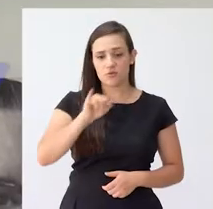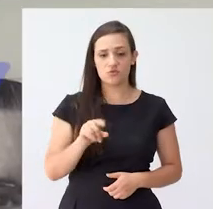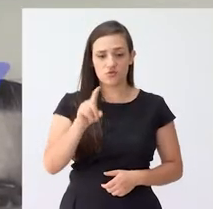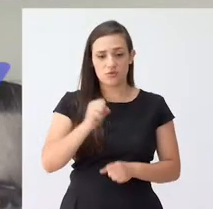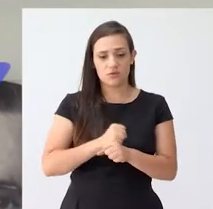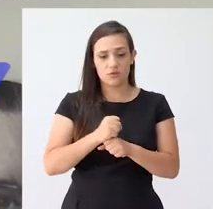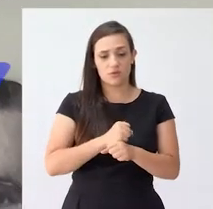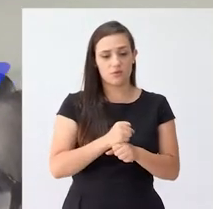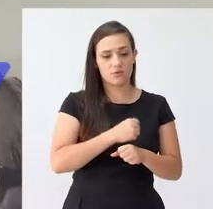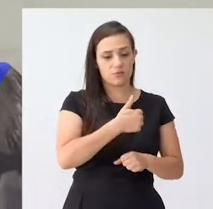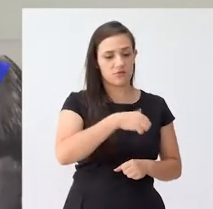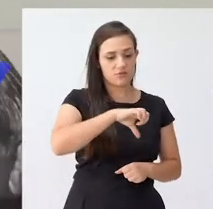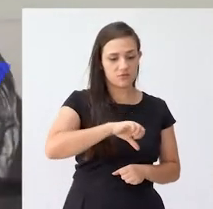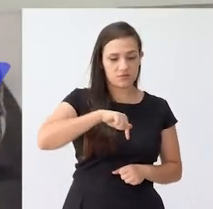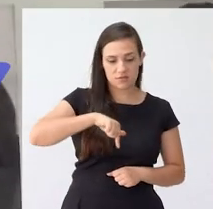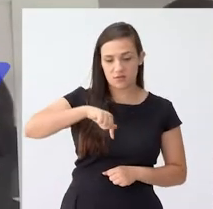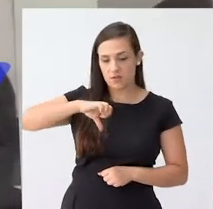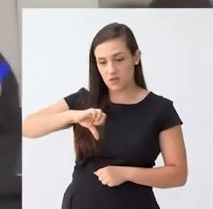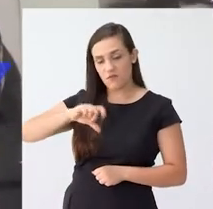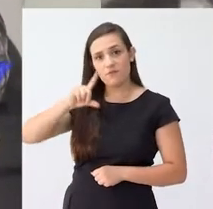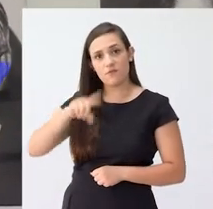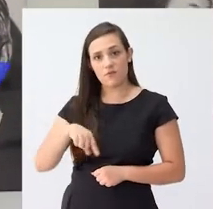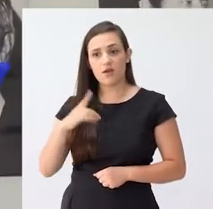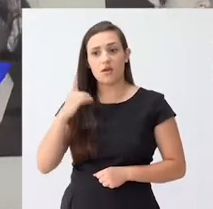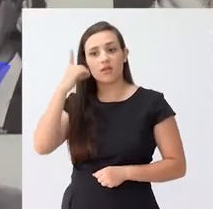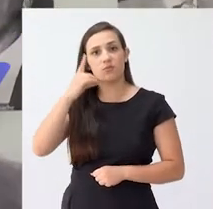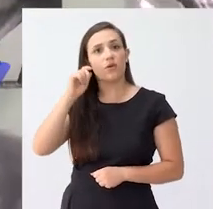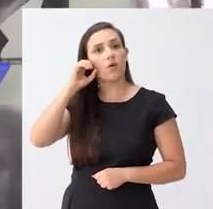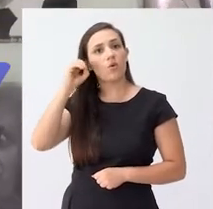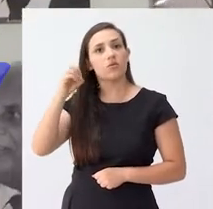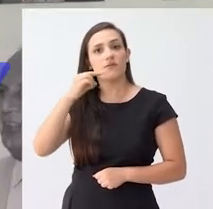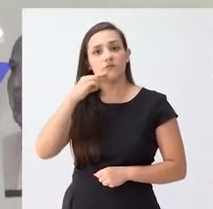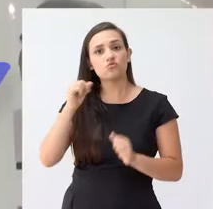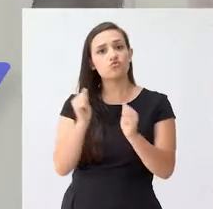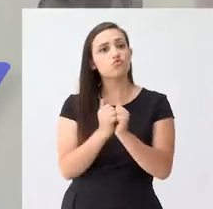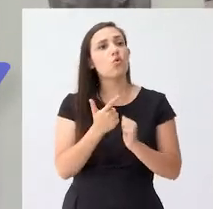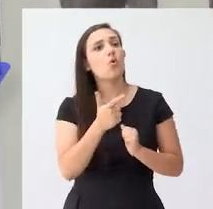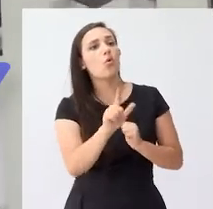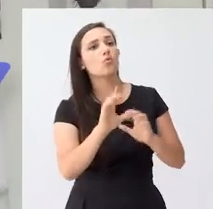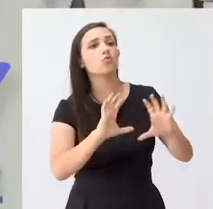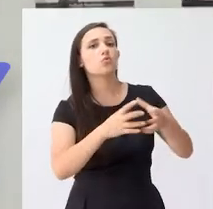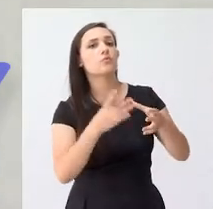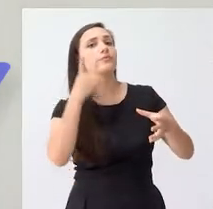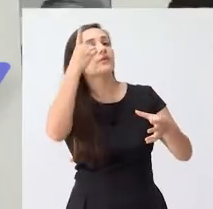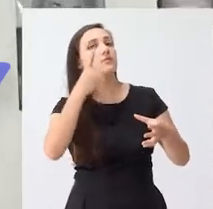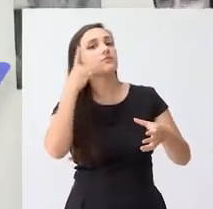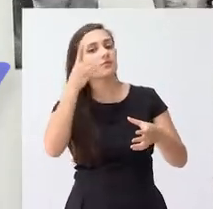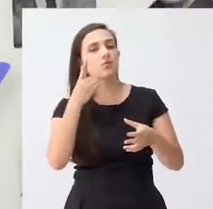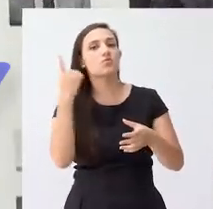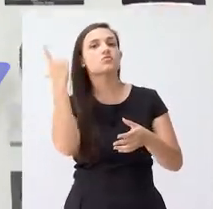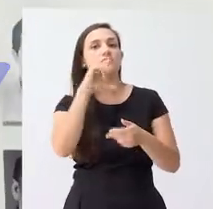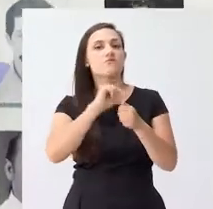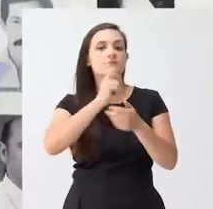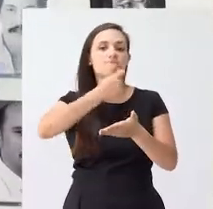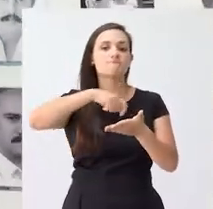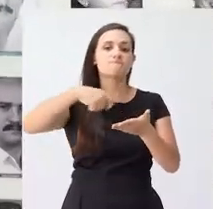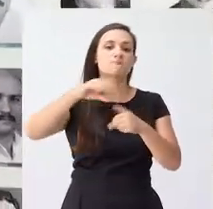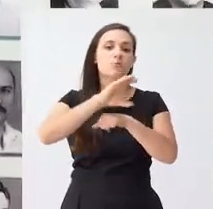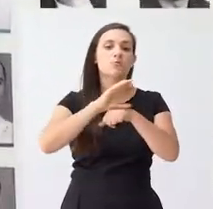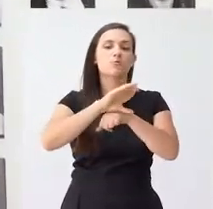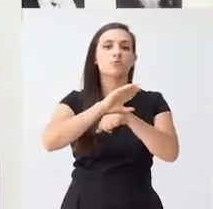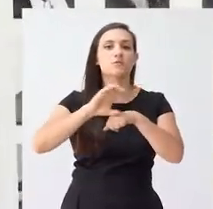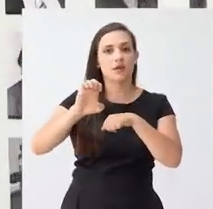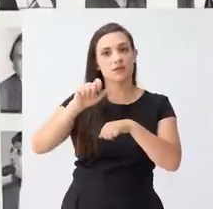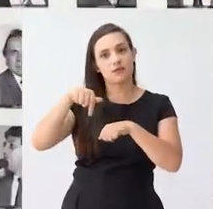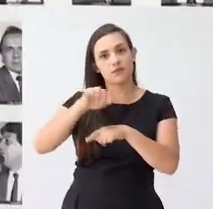1º de janeiro de 1979, Onevan de Matos, junto com outros 17 parlamentares, escreveu a Constituição